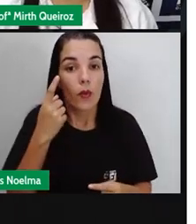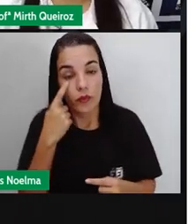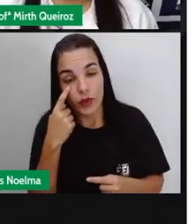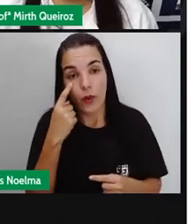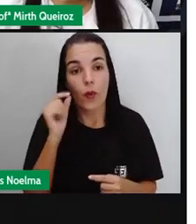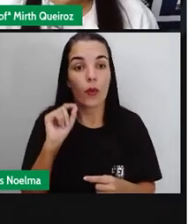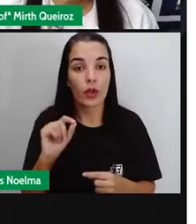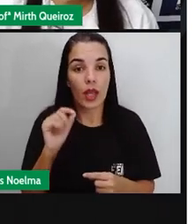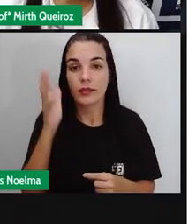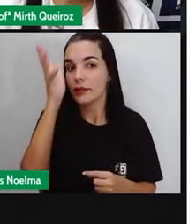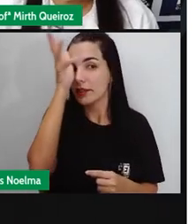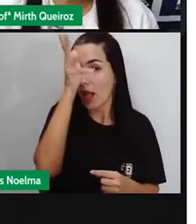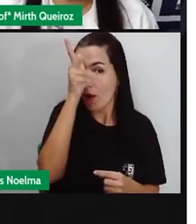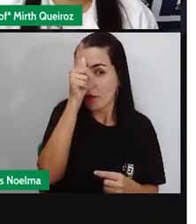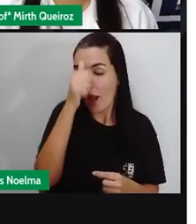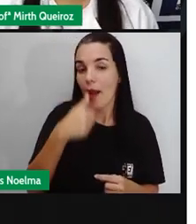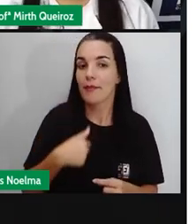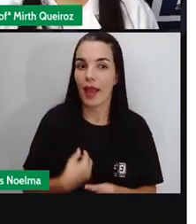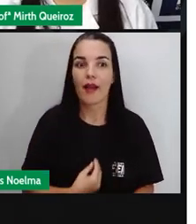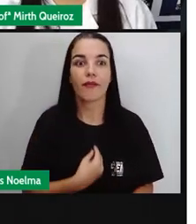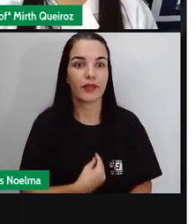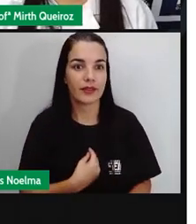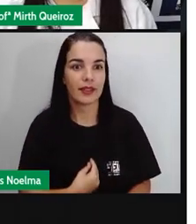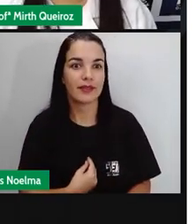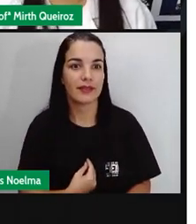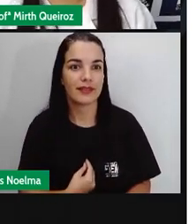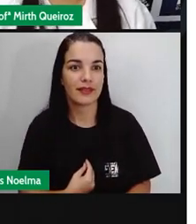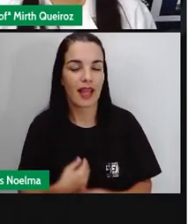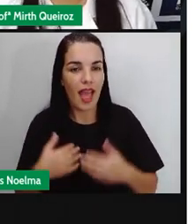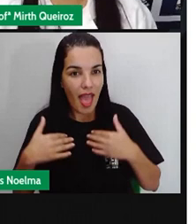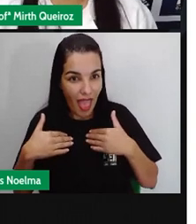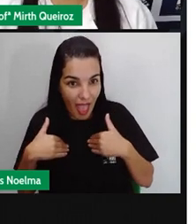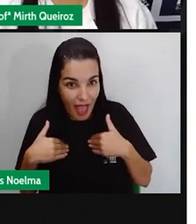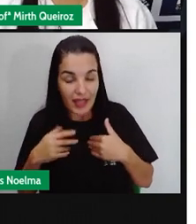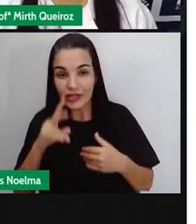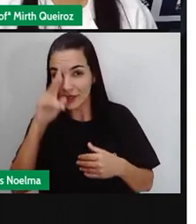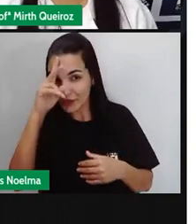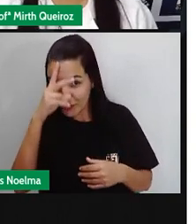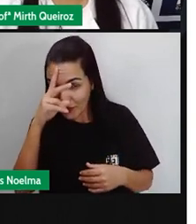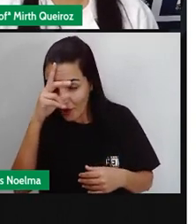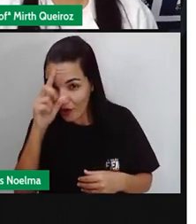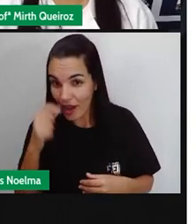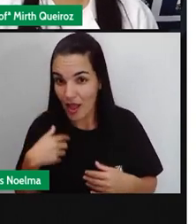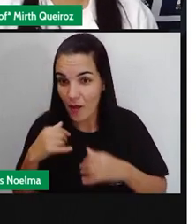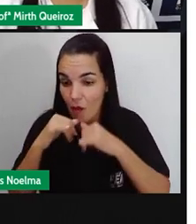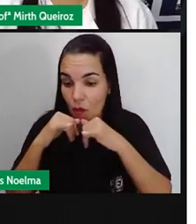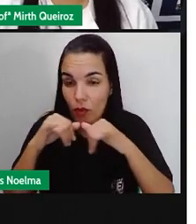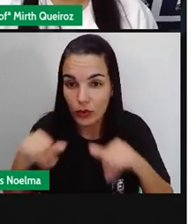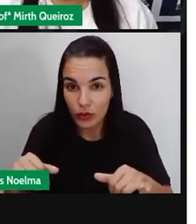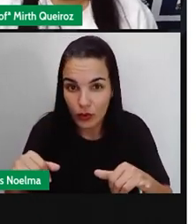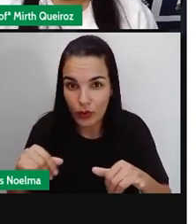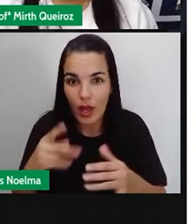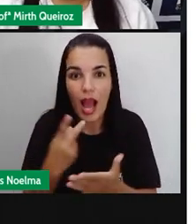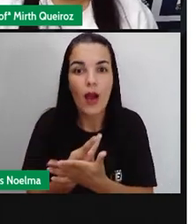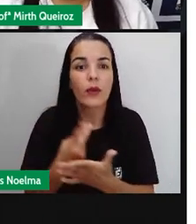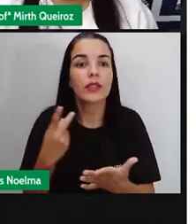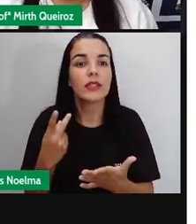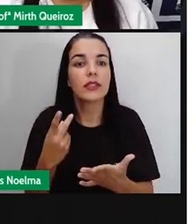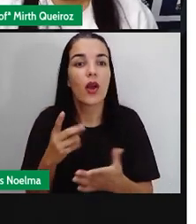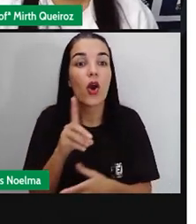conseguiu salvar a minha vida. Essa história que eu contei para vocês, aconteceu quando?